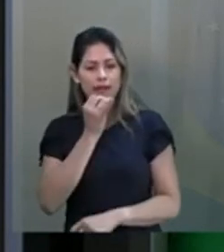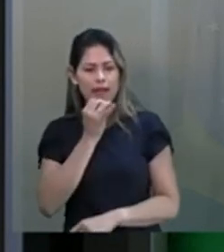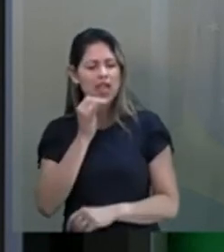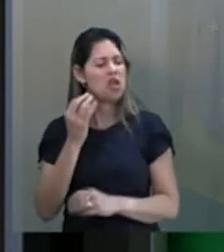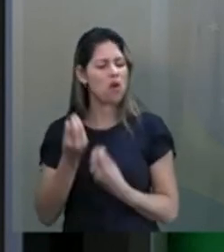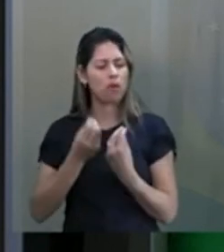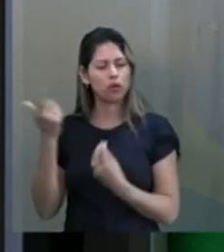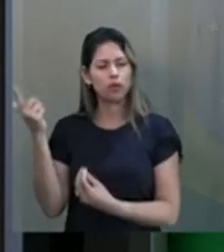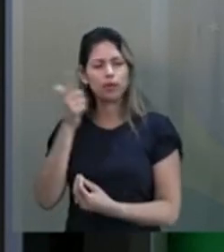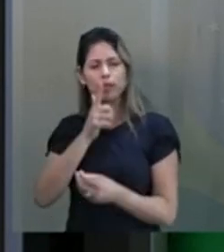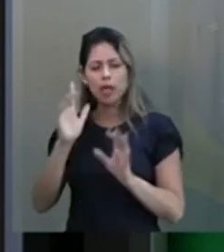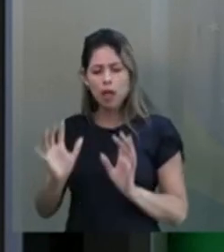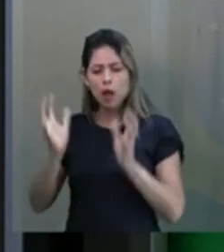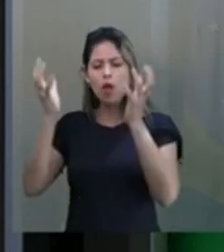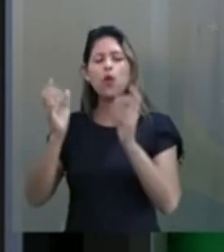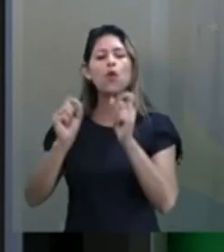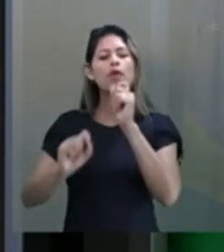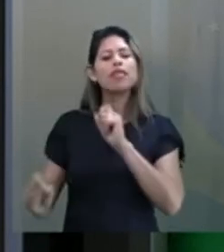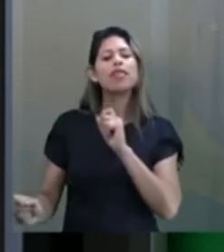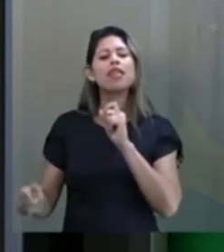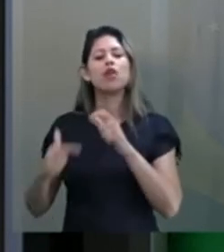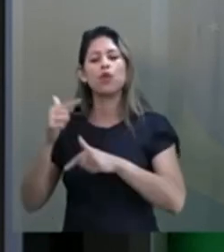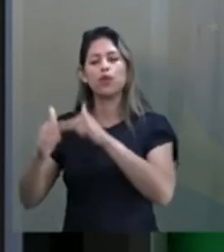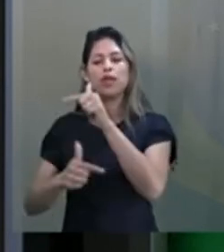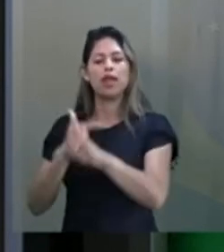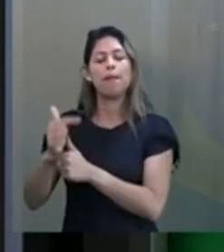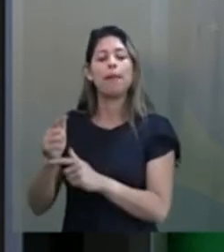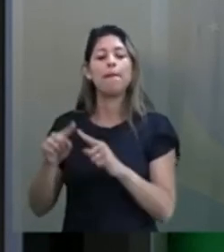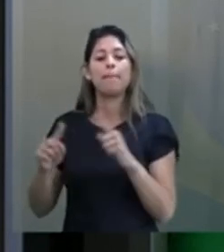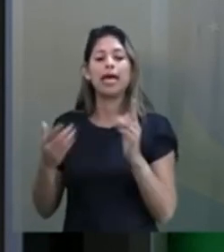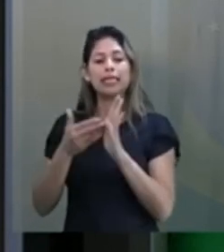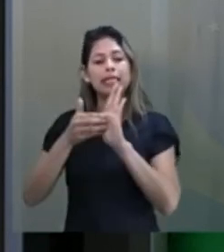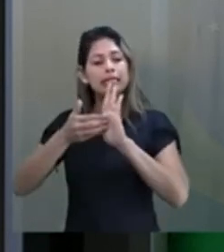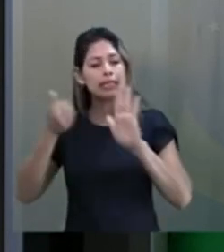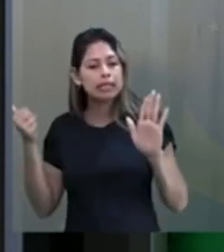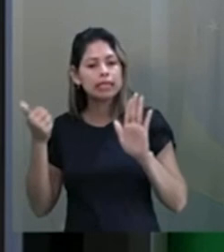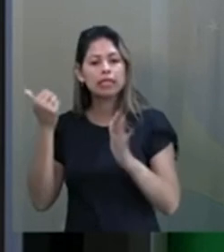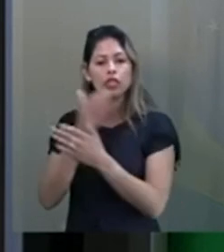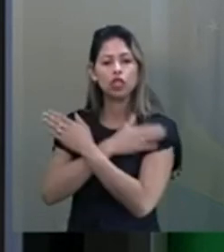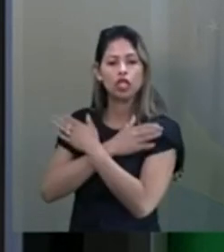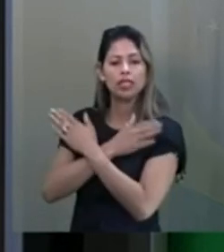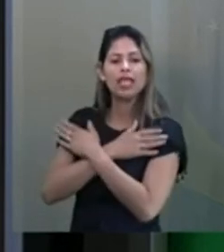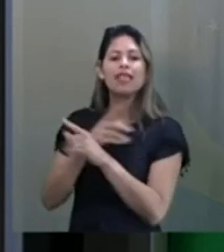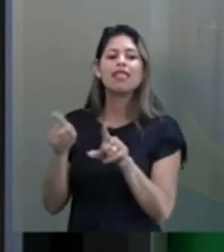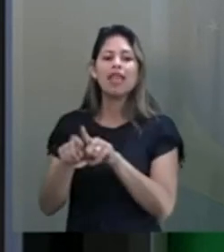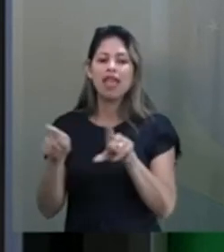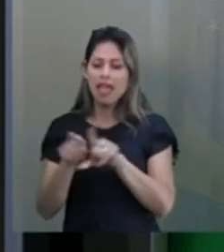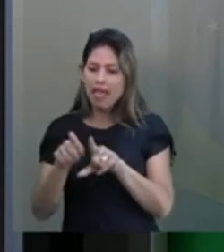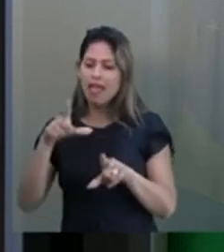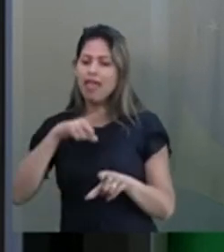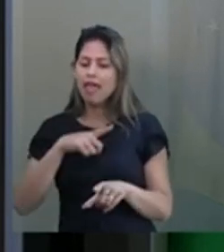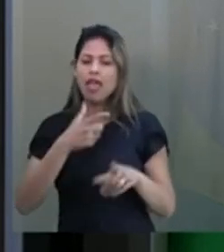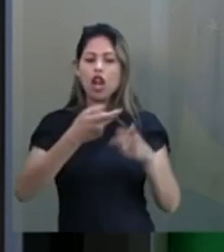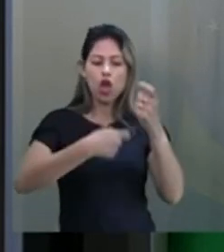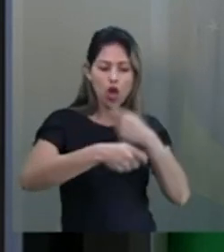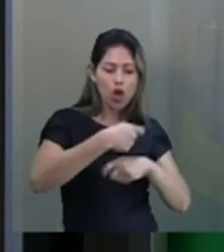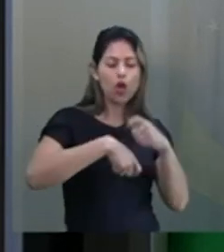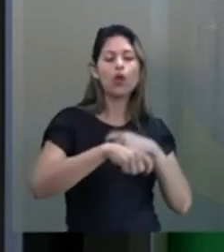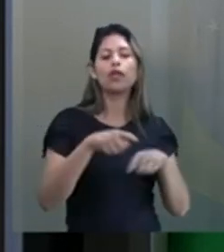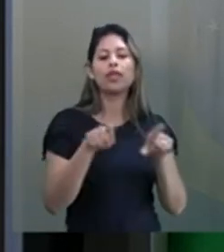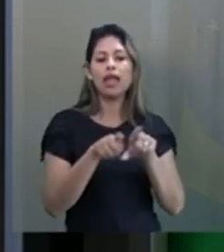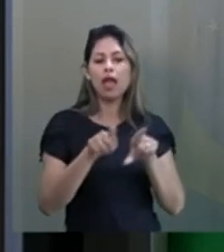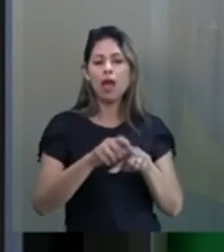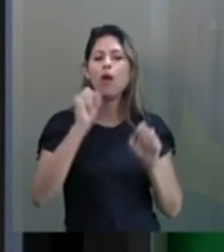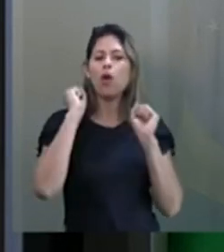salvadora dos empregos. Mas a desoneração da Folha só se aplica para esses setores da economia que tem poder aqui dentro do Congresso Nacional, o deputado